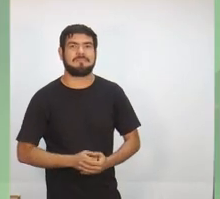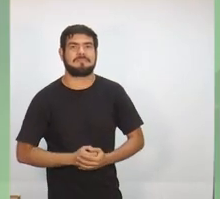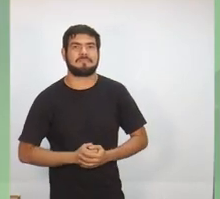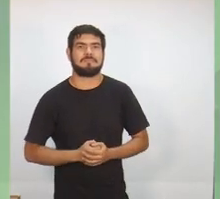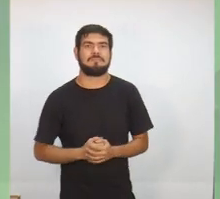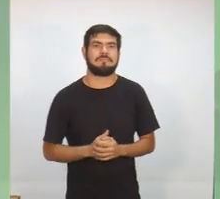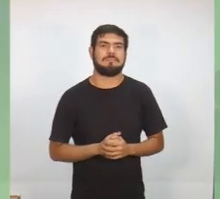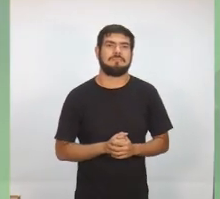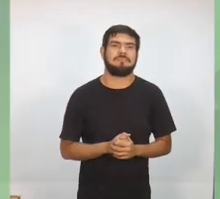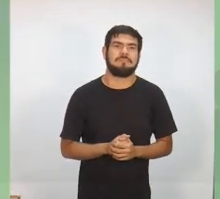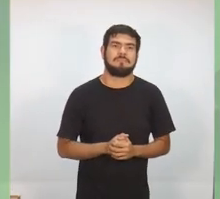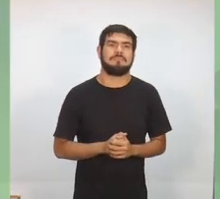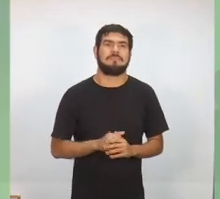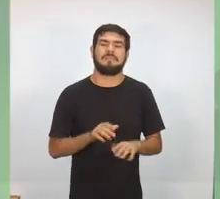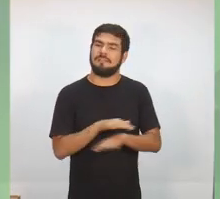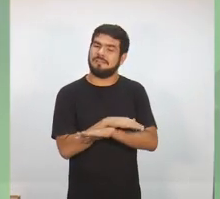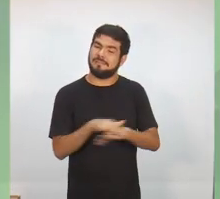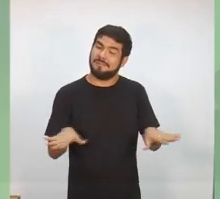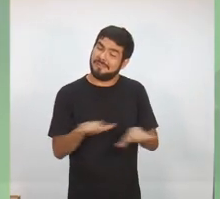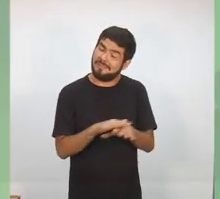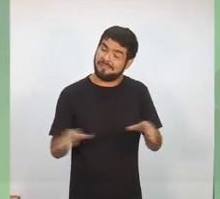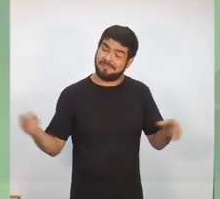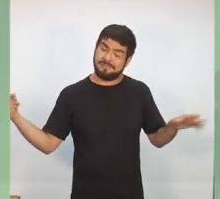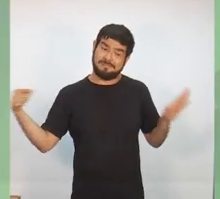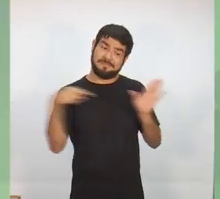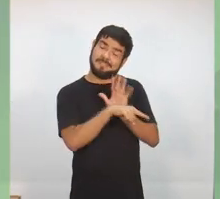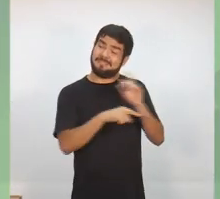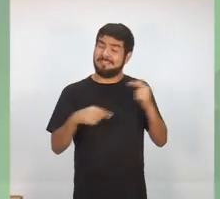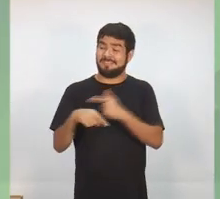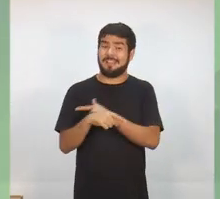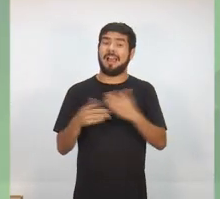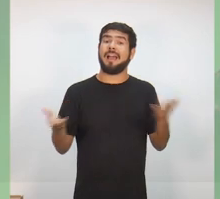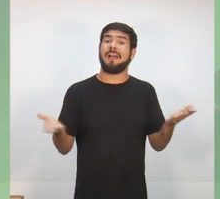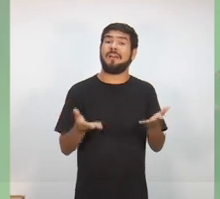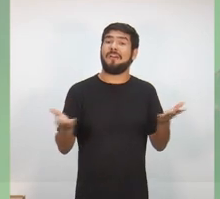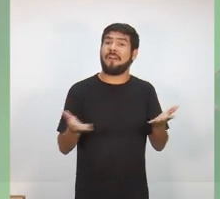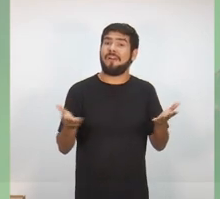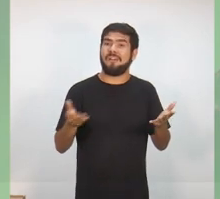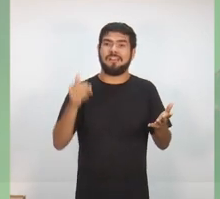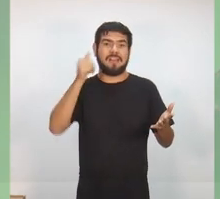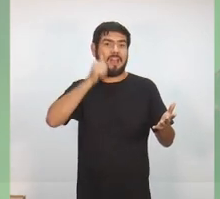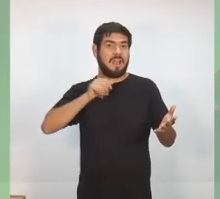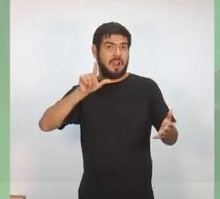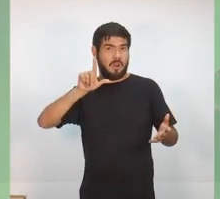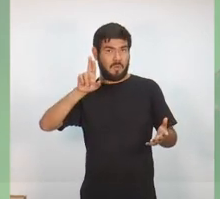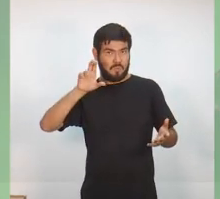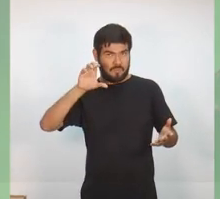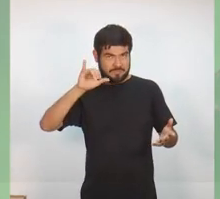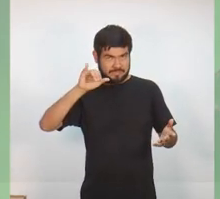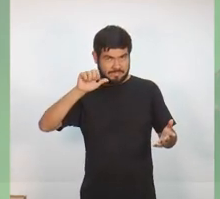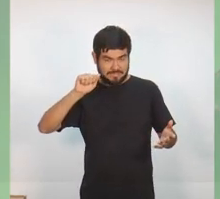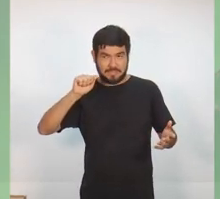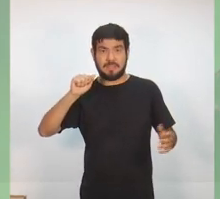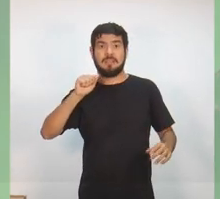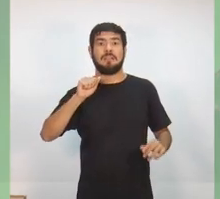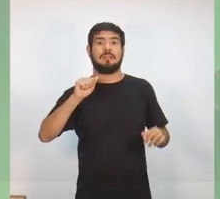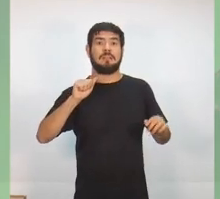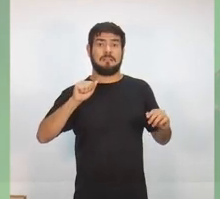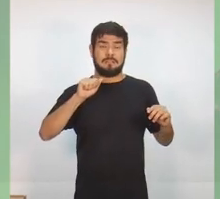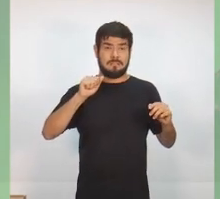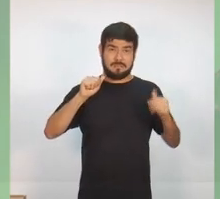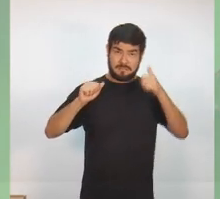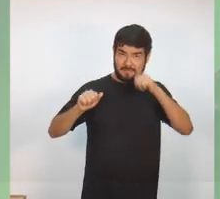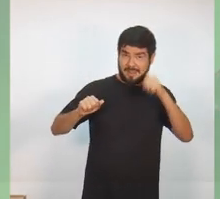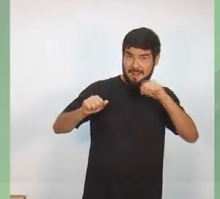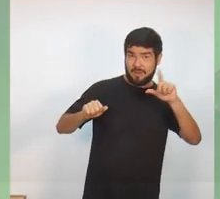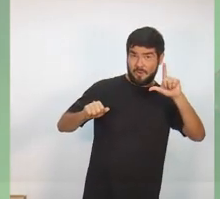Encerrada a rodada de perguntas entre Davi Almeida e Omar Aziz, agora nós temos a candidata Lúcia Antônia e o candidato Wilson Lima, que de acordo com a